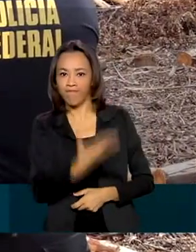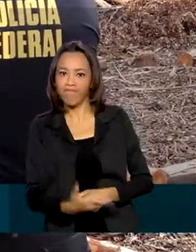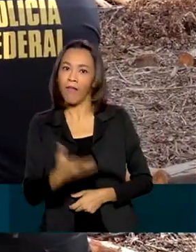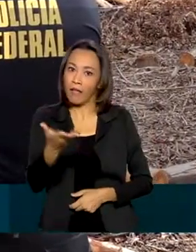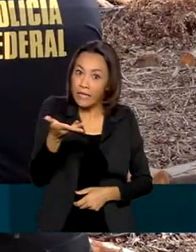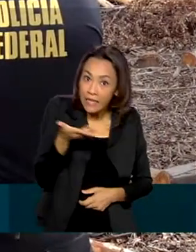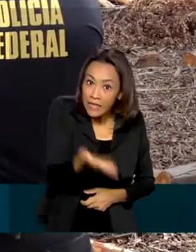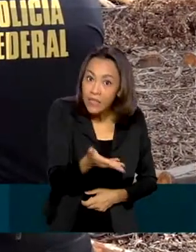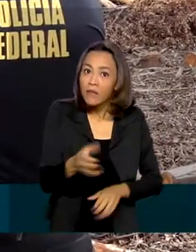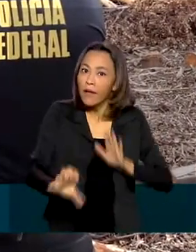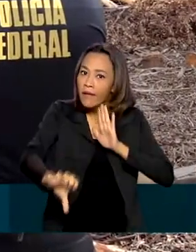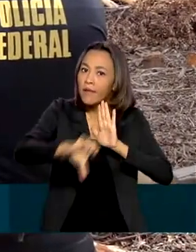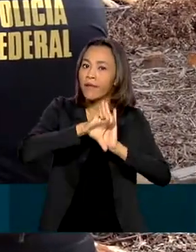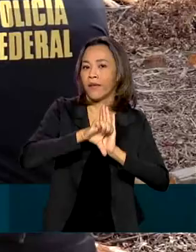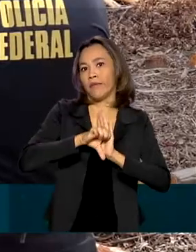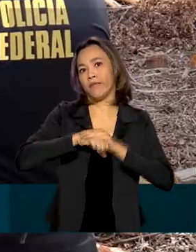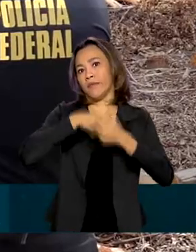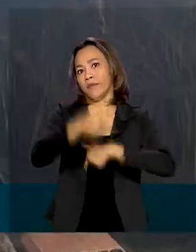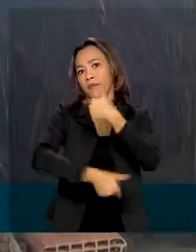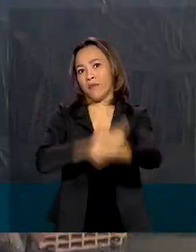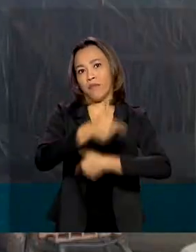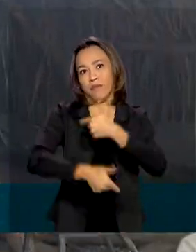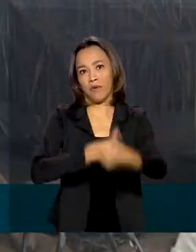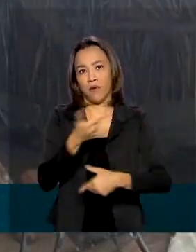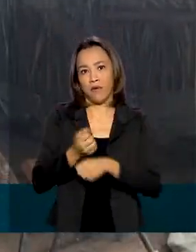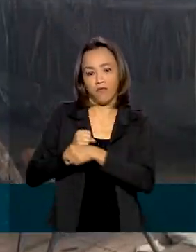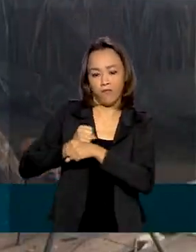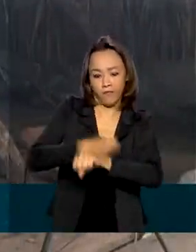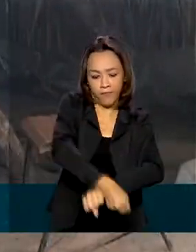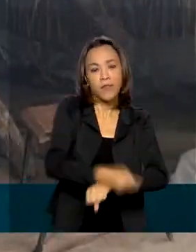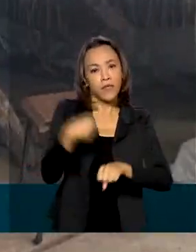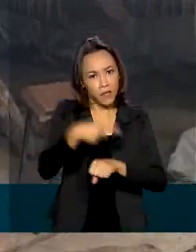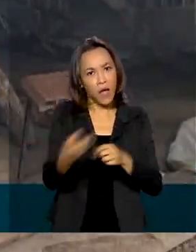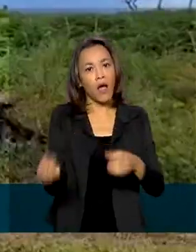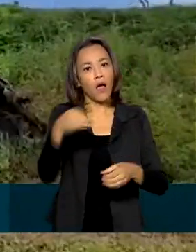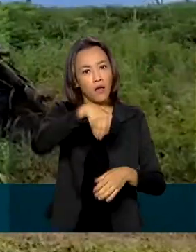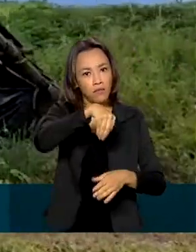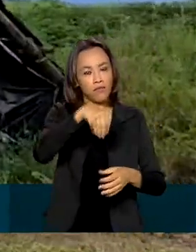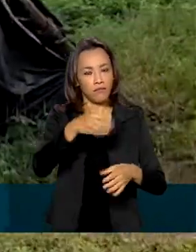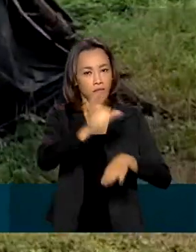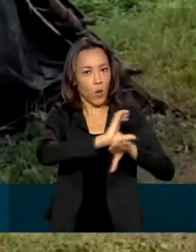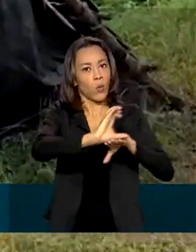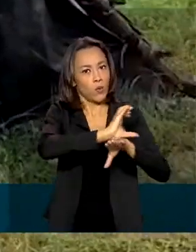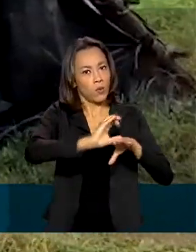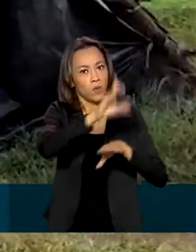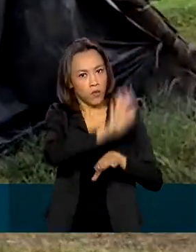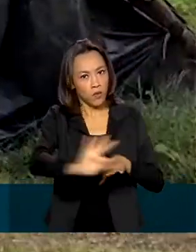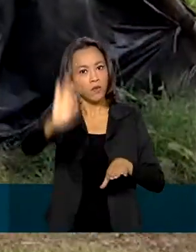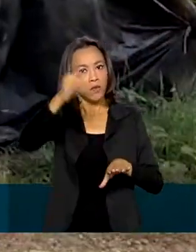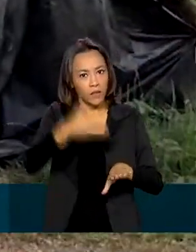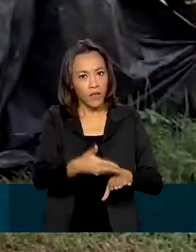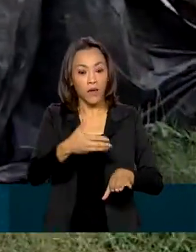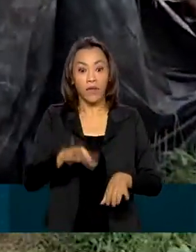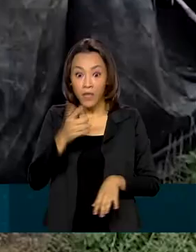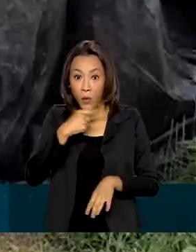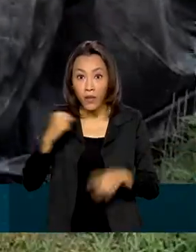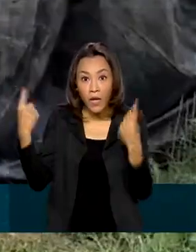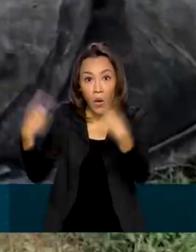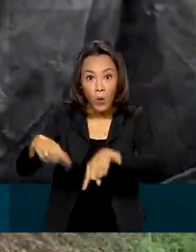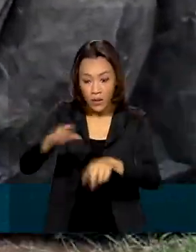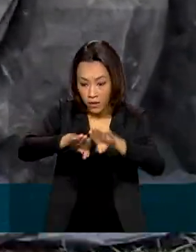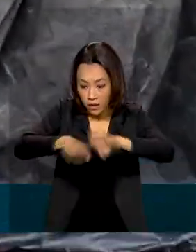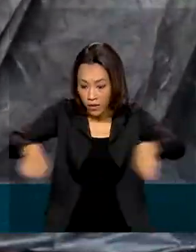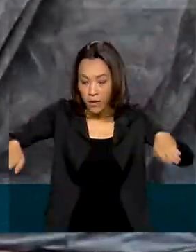definição do crime de trabalho análogo à escravidão que está no Código Penal Brasileiro. E quando é cometido contra criança ou